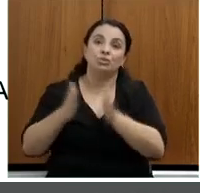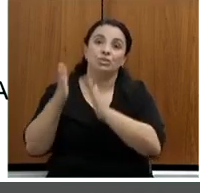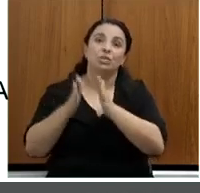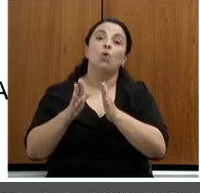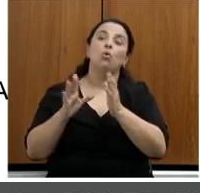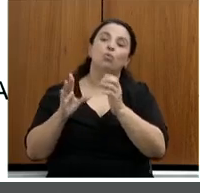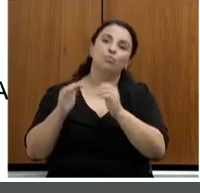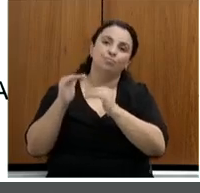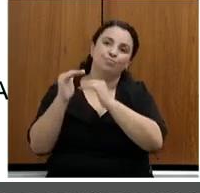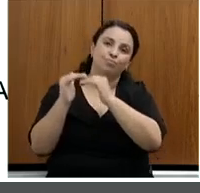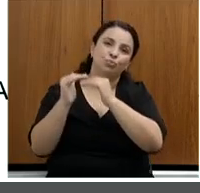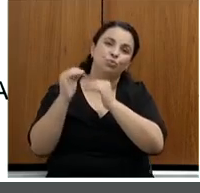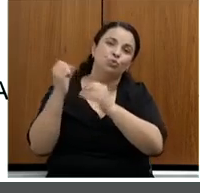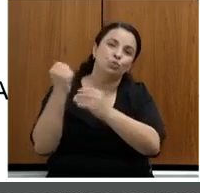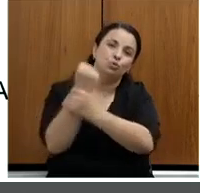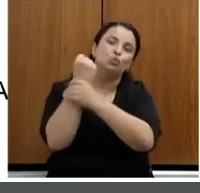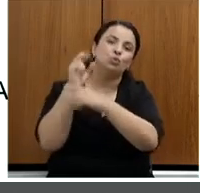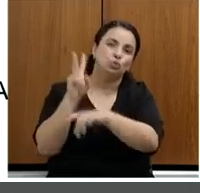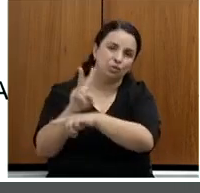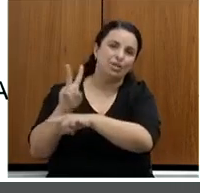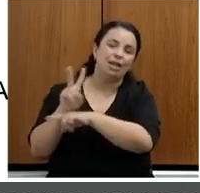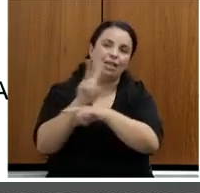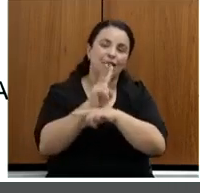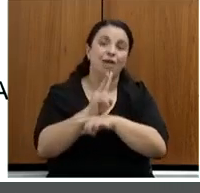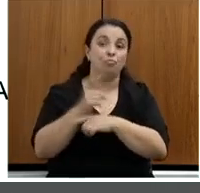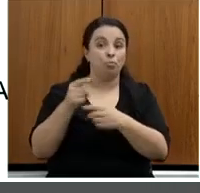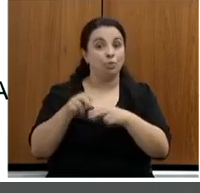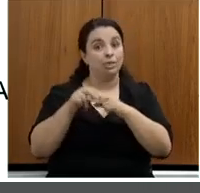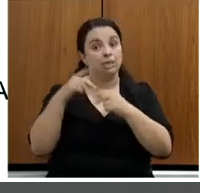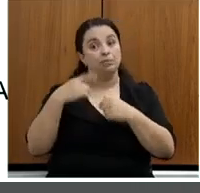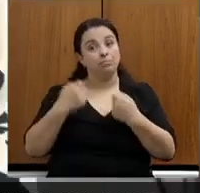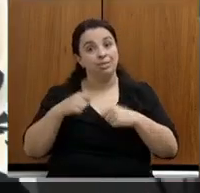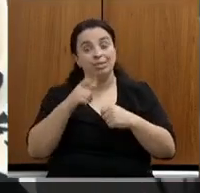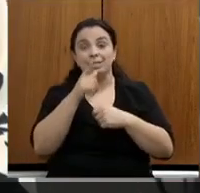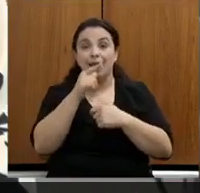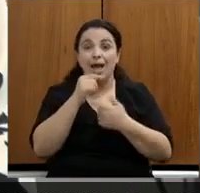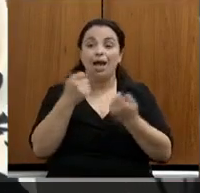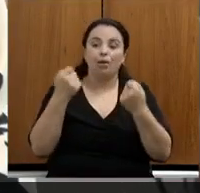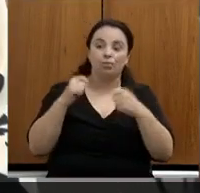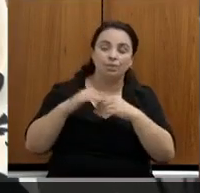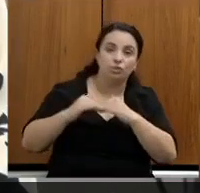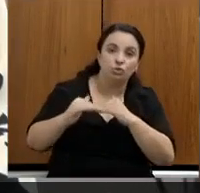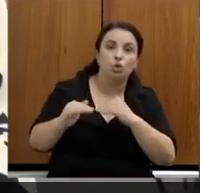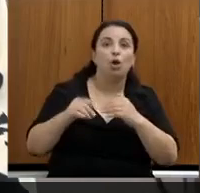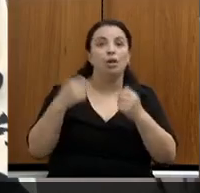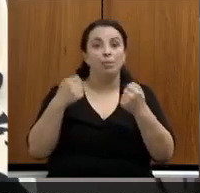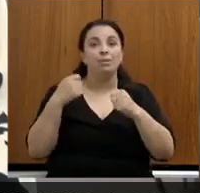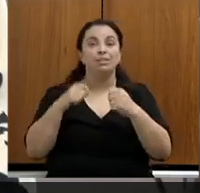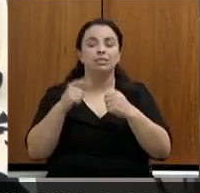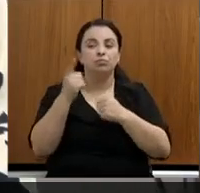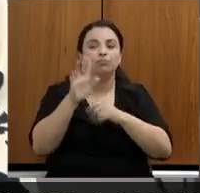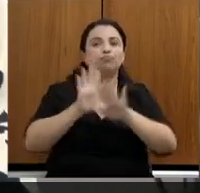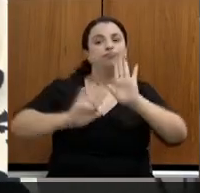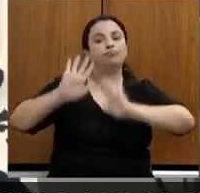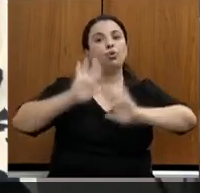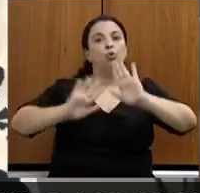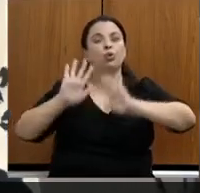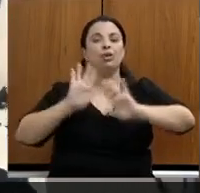da água, dependem do solo e, por isso, tem muito cuidado com os recursos ambientais nas suas propriedades. Por favor.